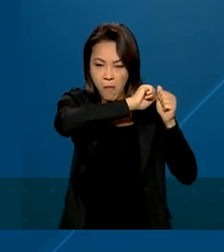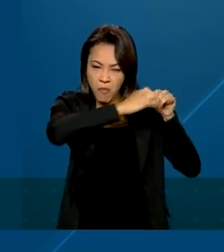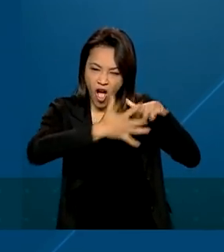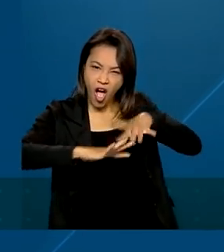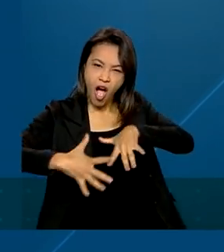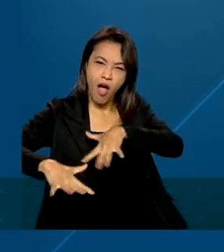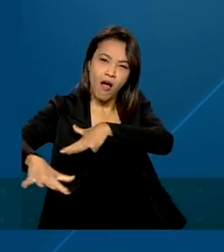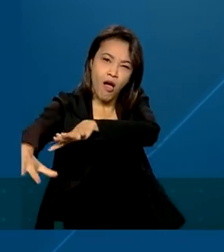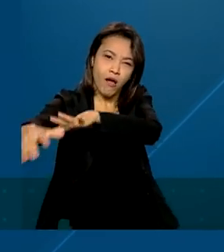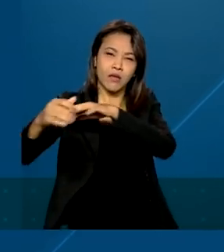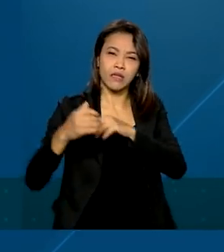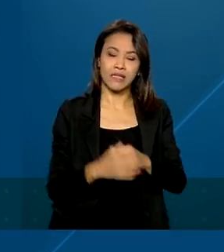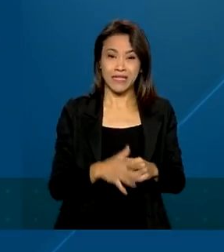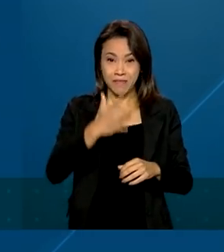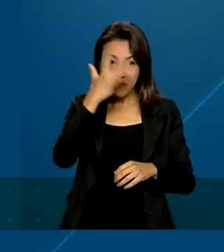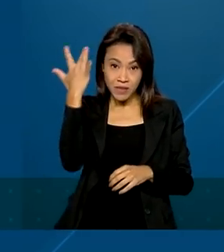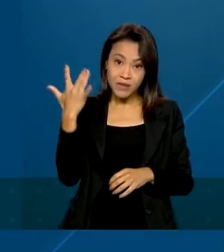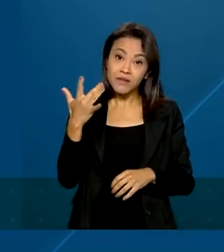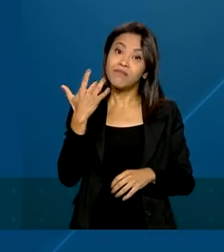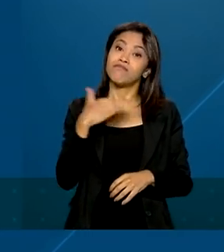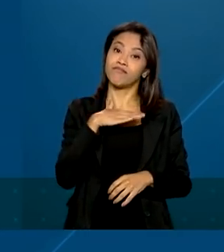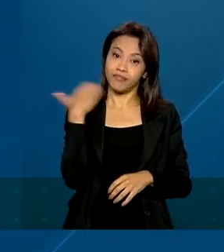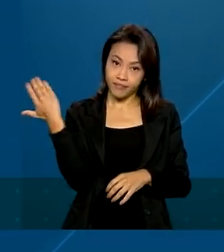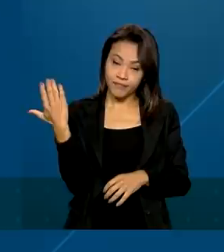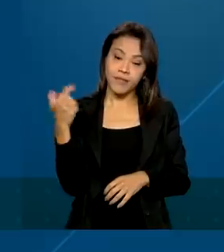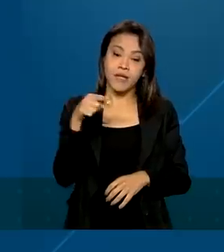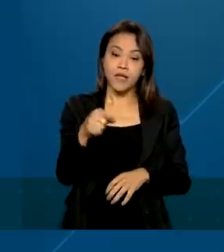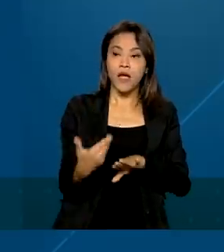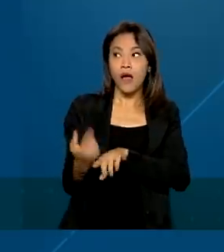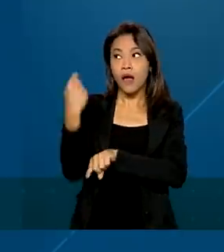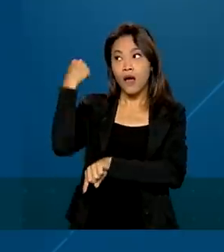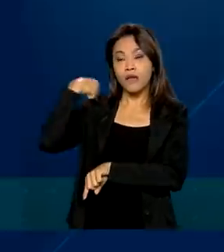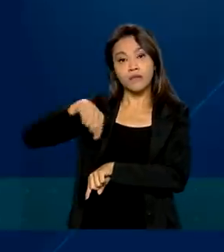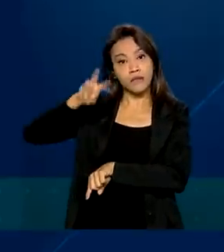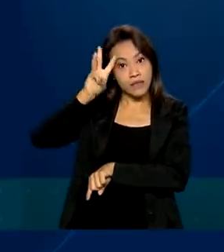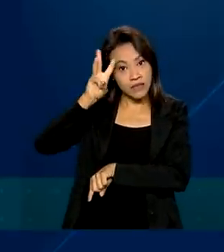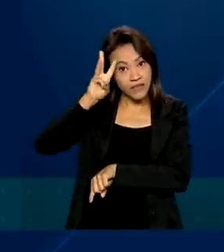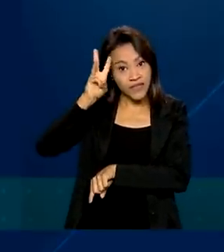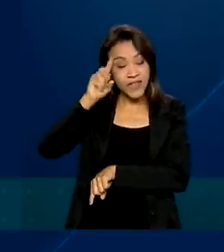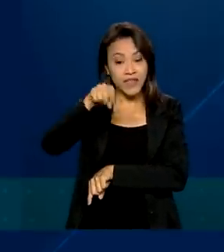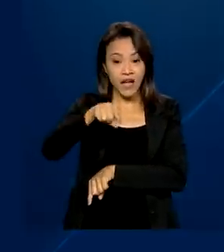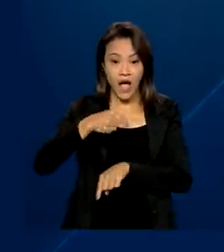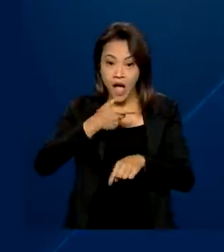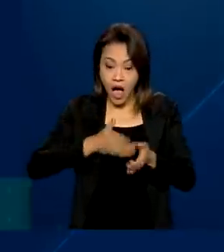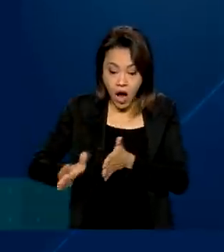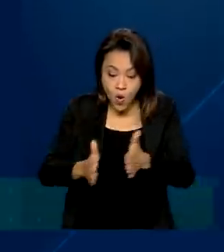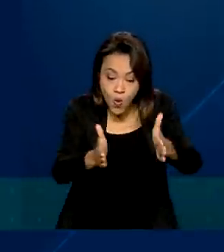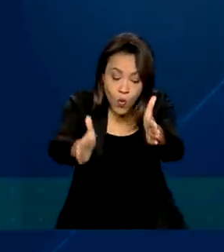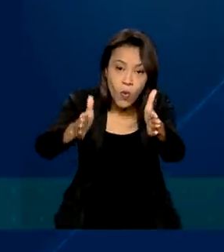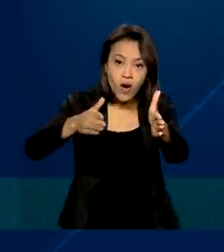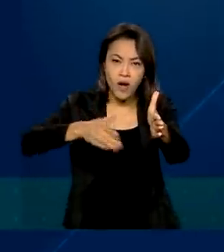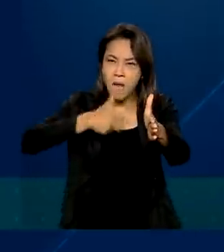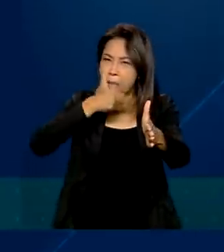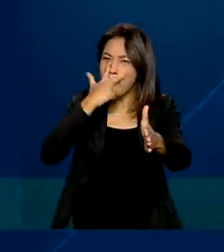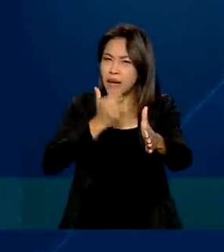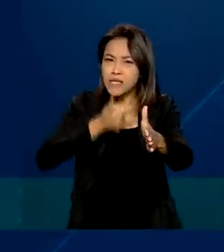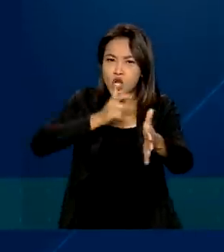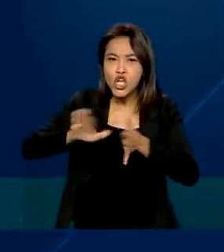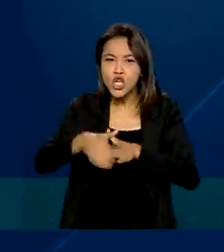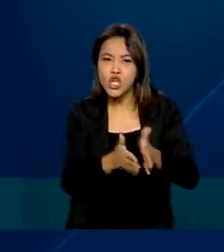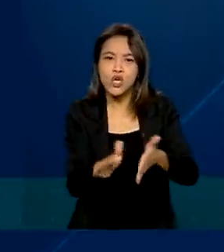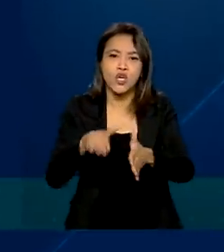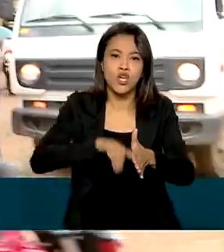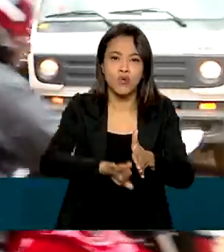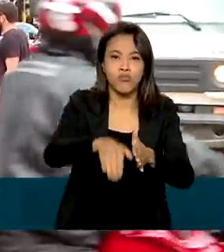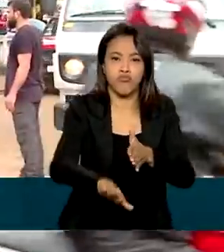alagamentos e vítimas fatais. O temporal, na última terça-feira, transformou as ruas da cidade em rios de forte